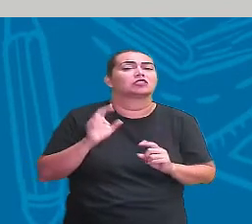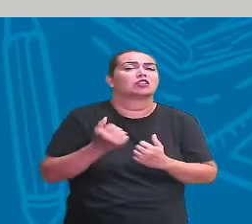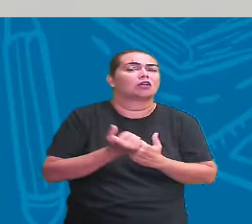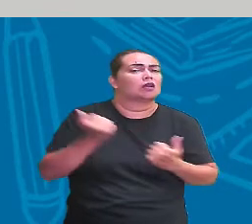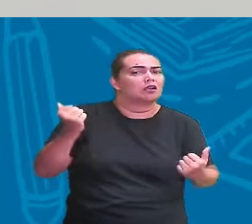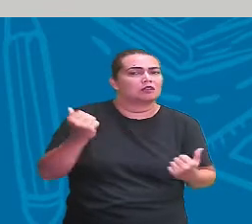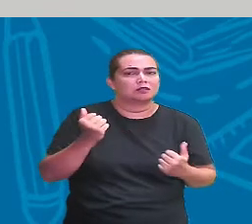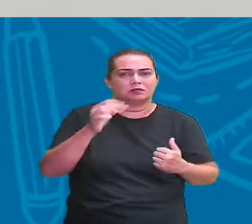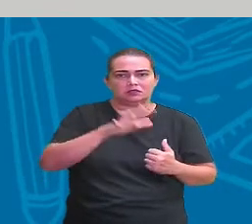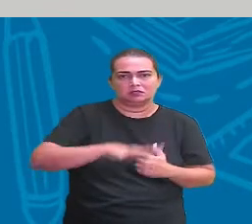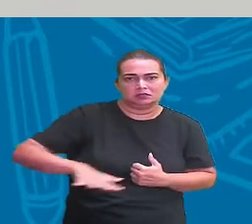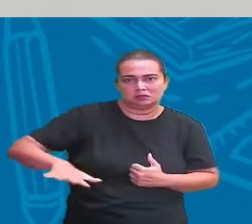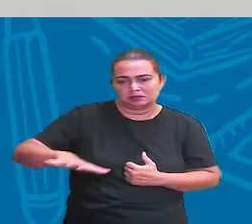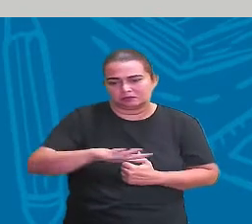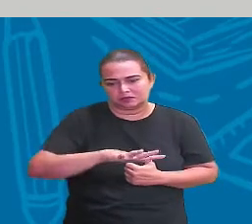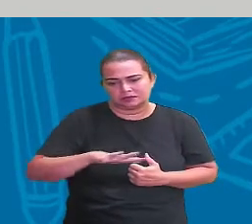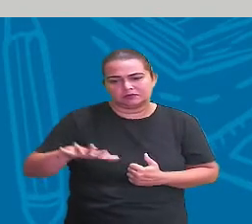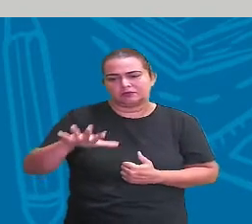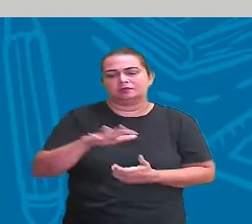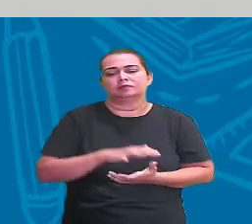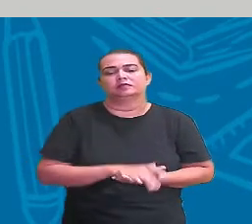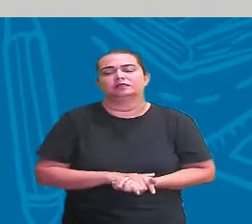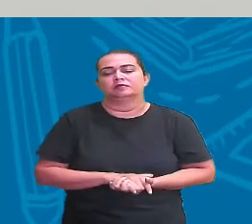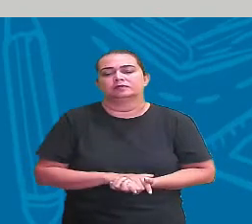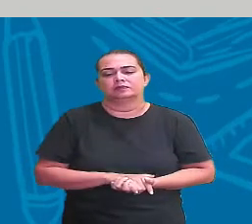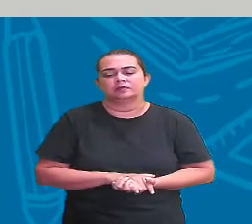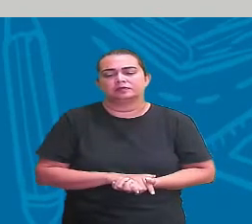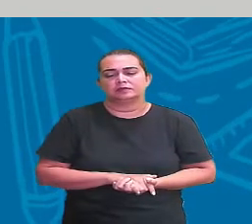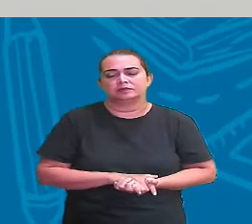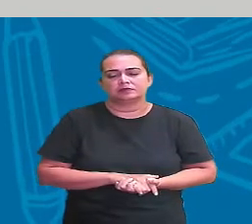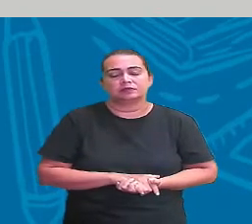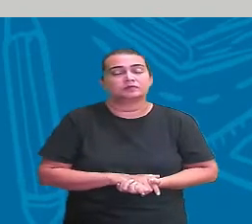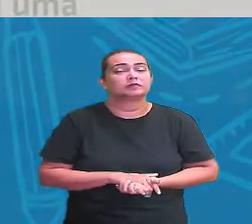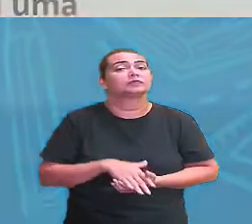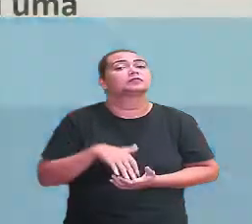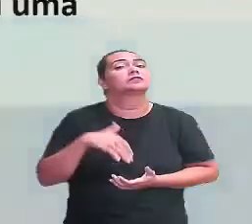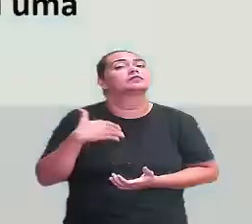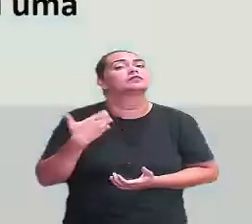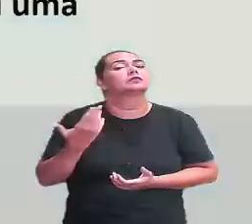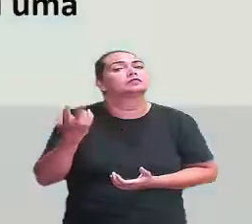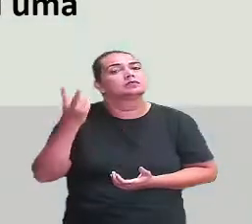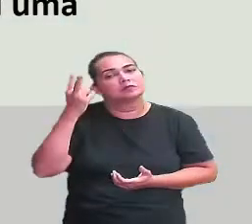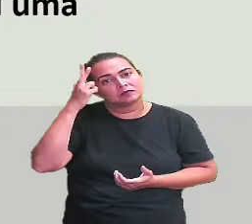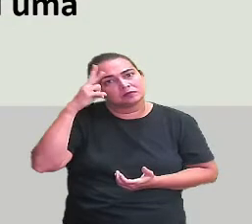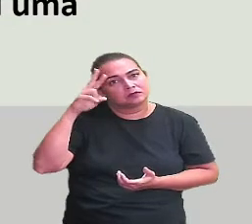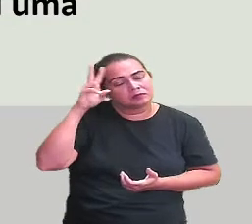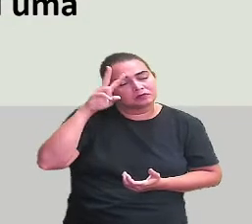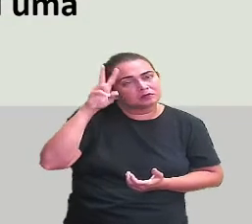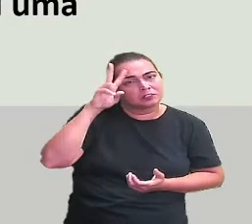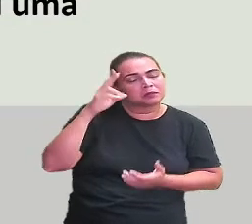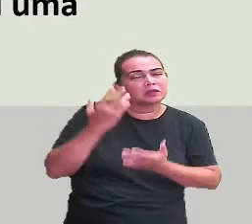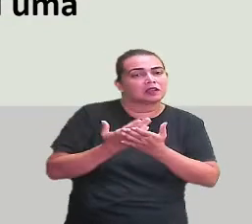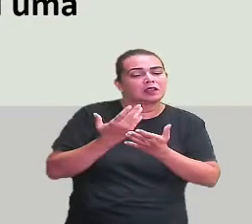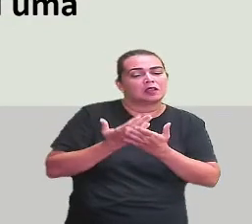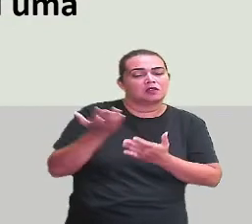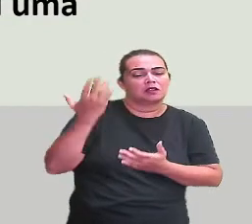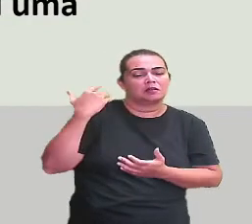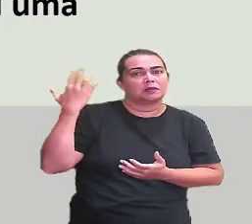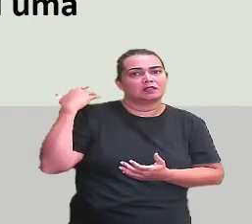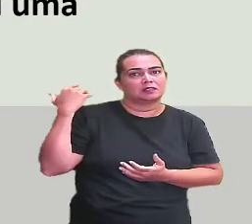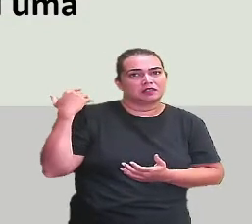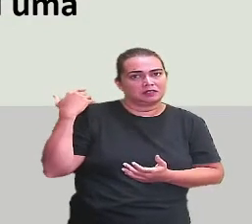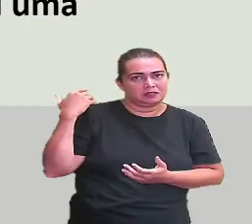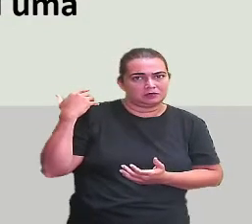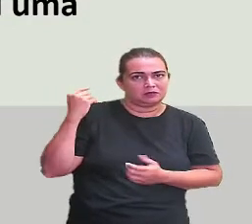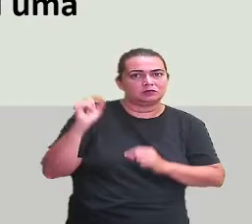espaço. Tá bem? Continuando. Vamos relembrar um pouco do que a gente teve na aula passada? Vê